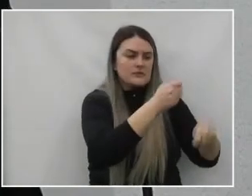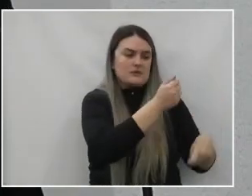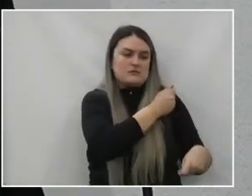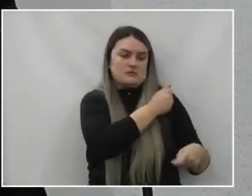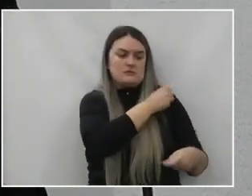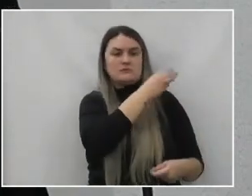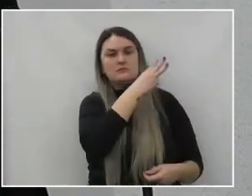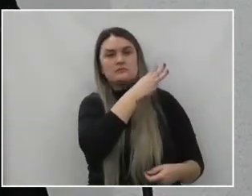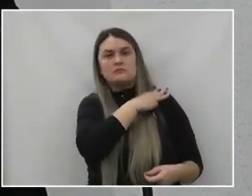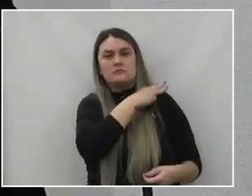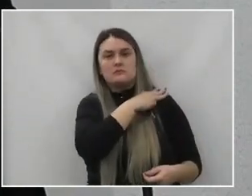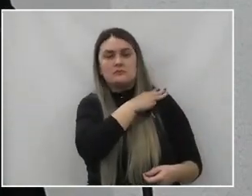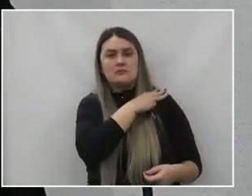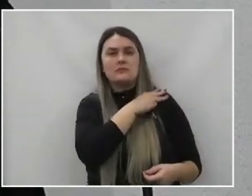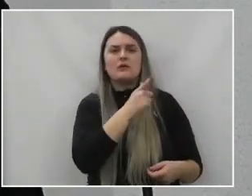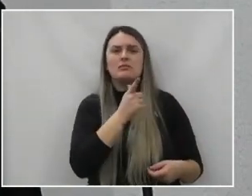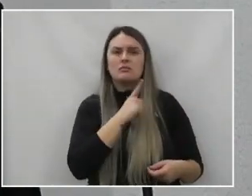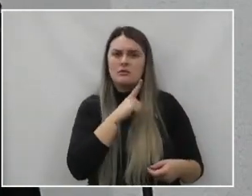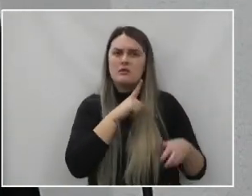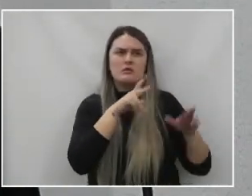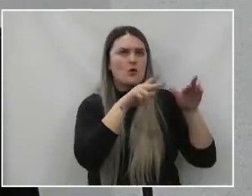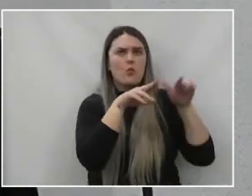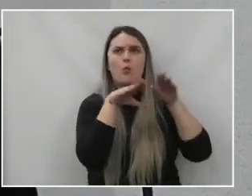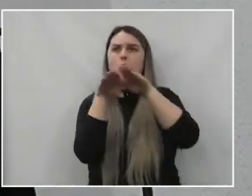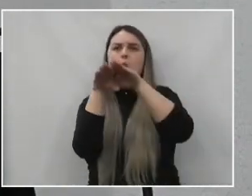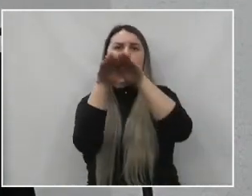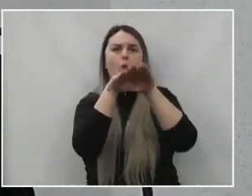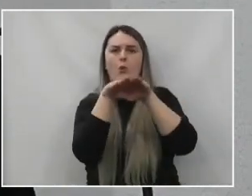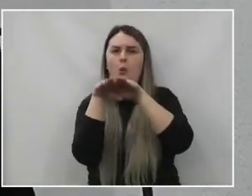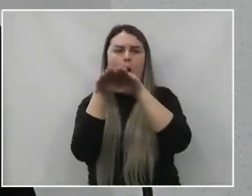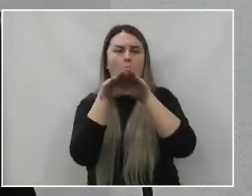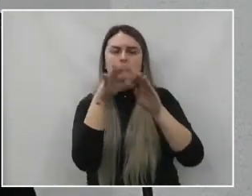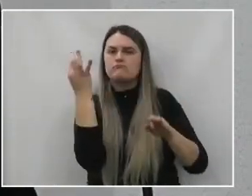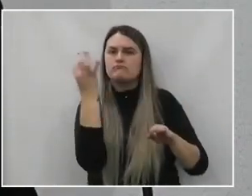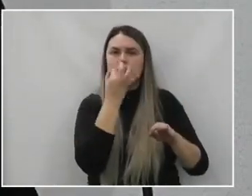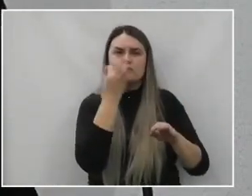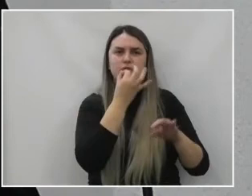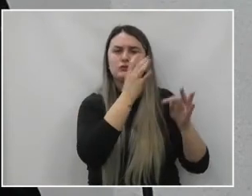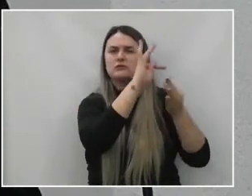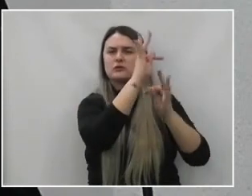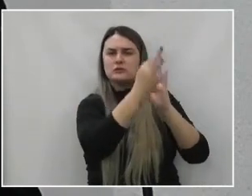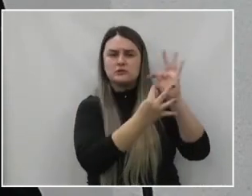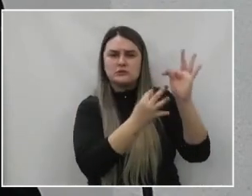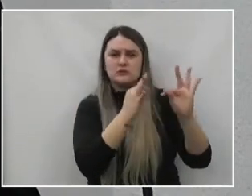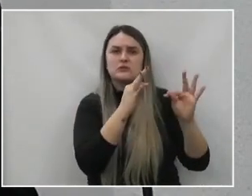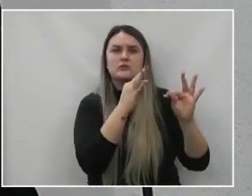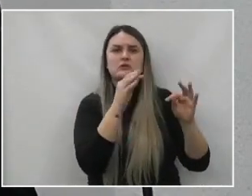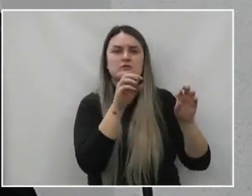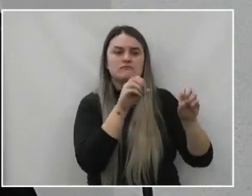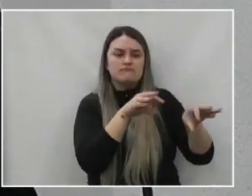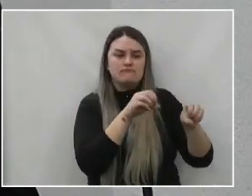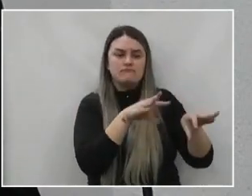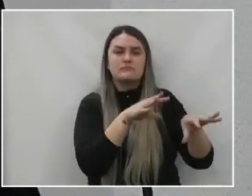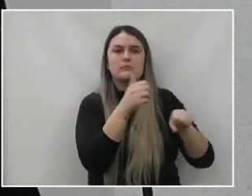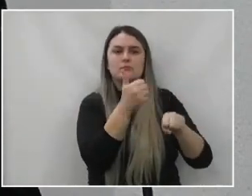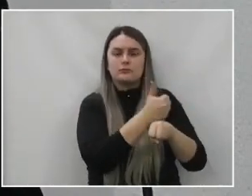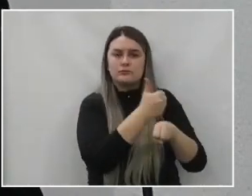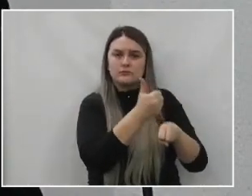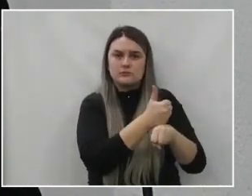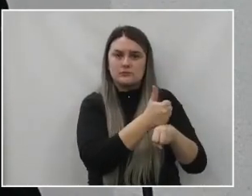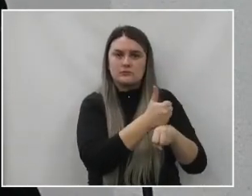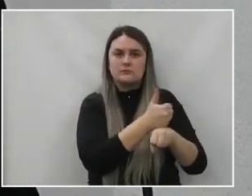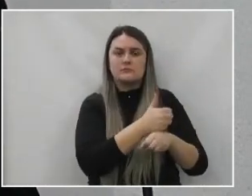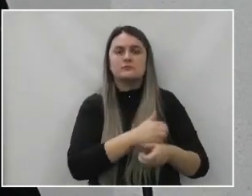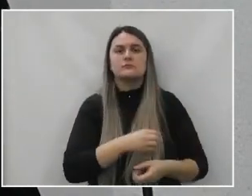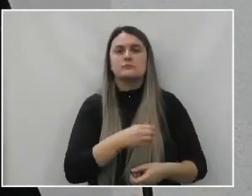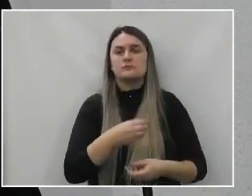ensino médio, tenham o que tem de mais moderno e atualizado para a formação educacional a nível